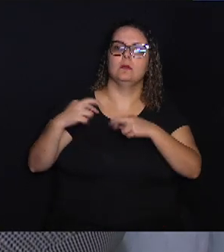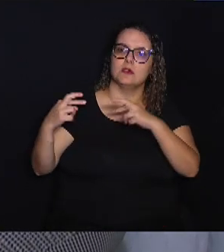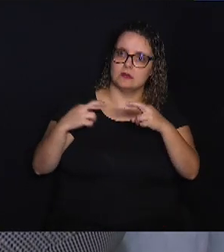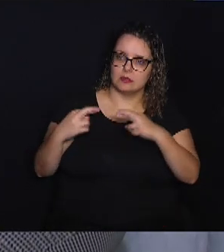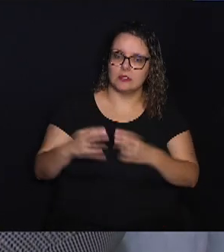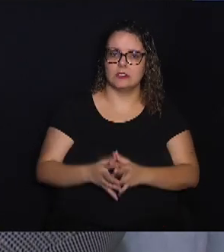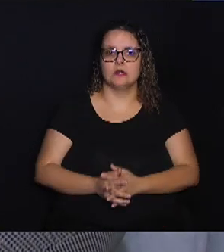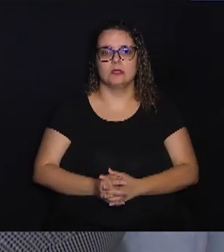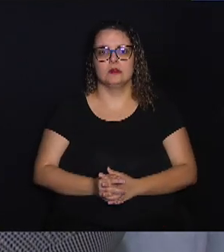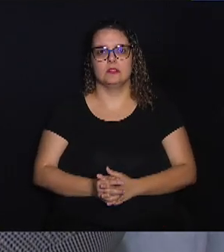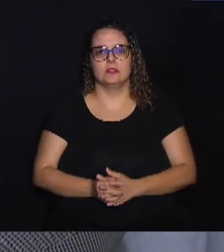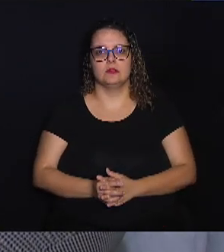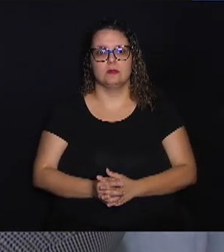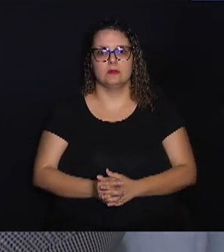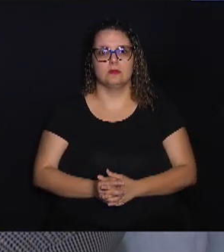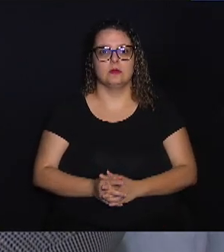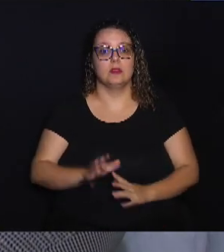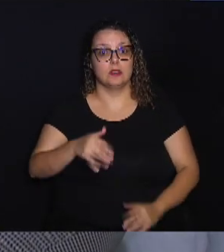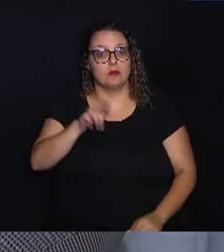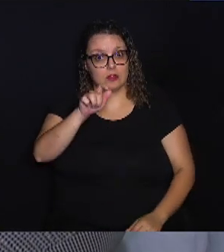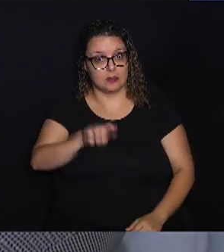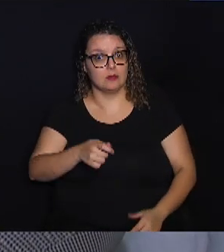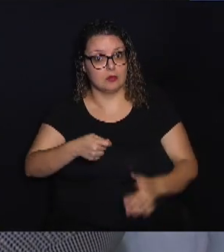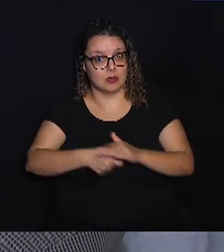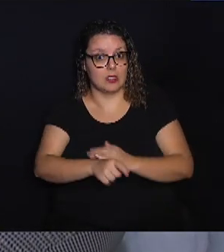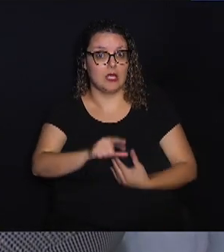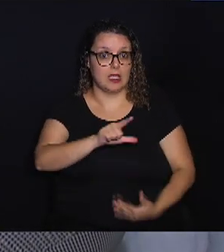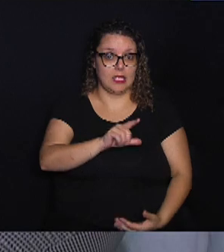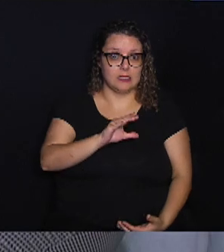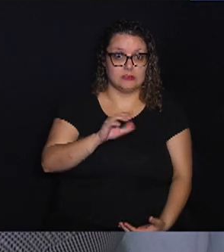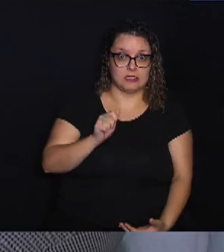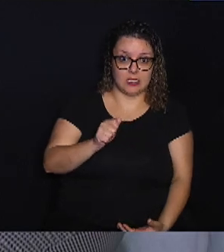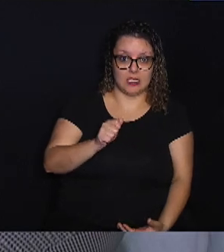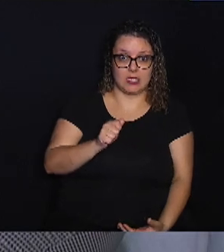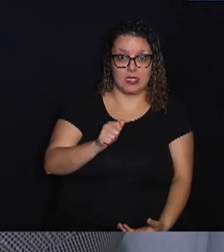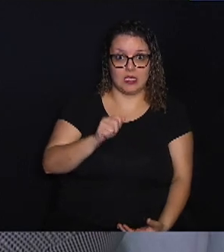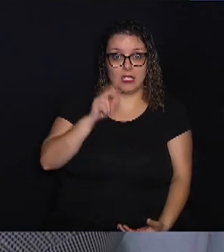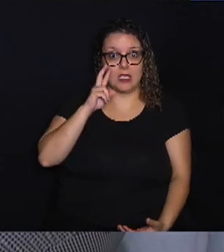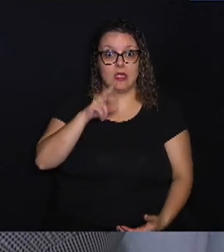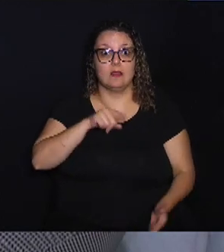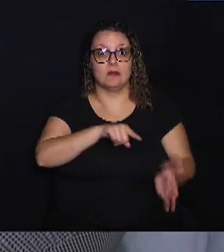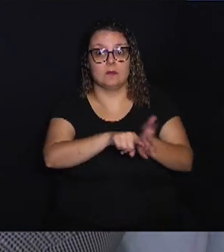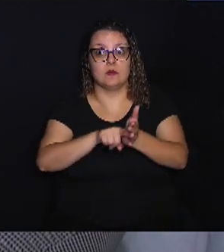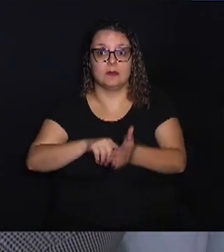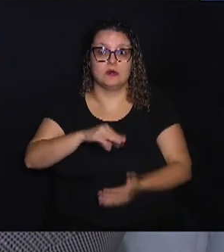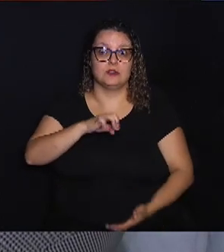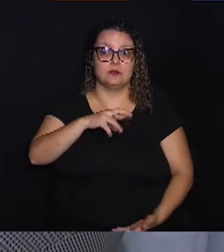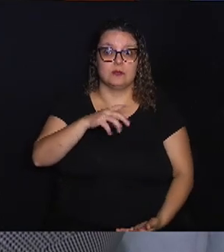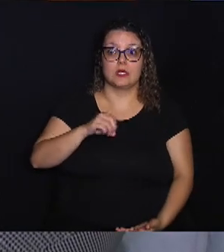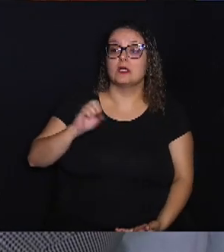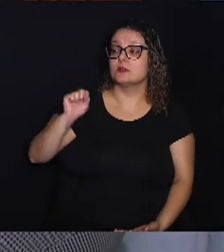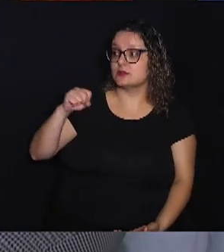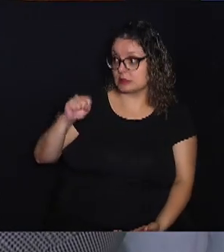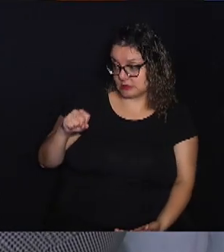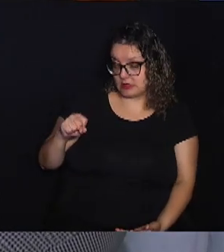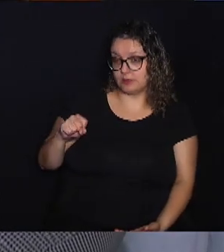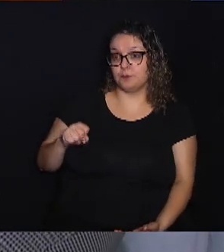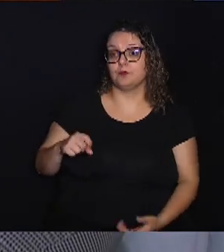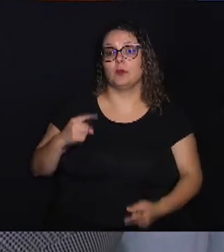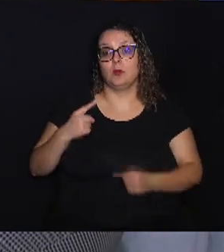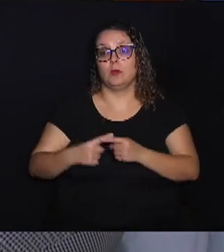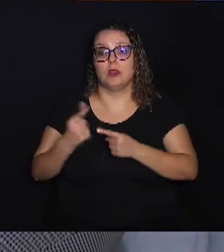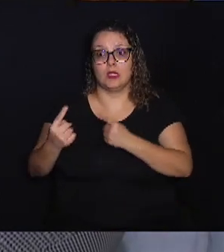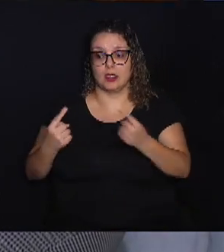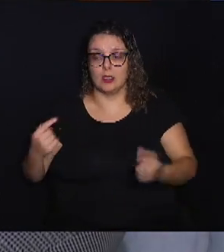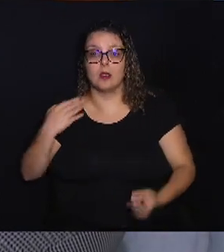E quando a pessoa for investir em LCA, é legal ela fazer uma pesquisa de mercado? Sim, porque cada banco